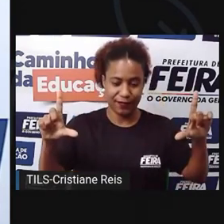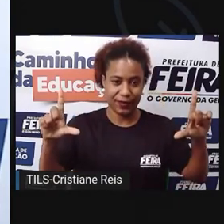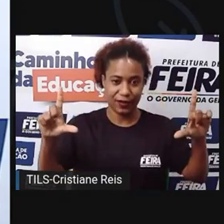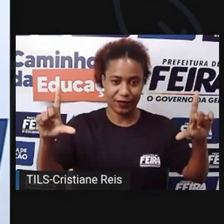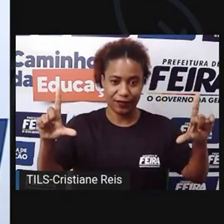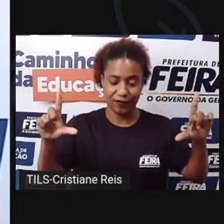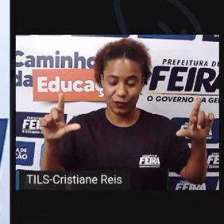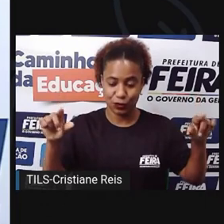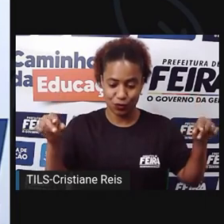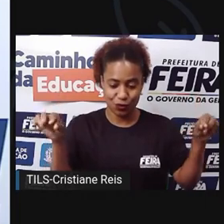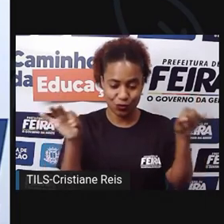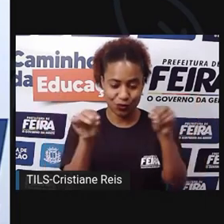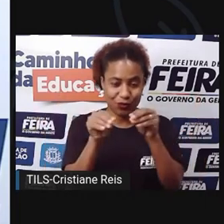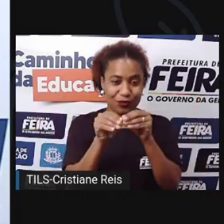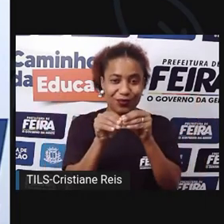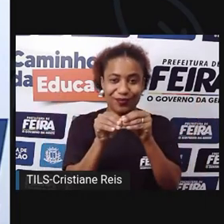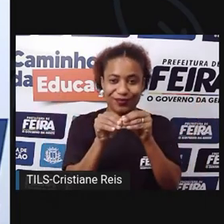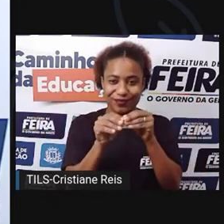dessa forma.